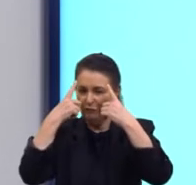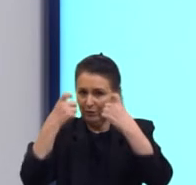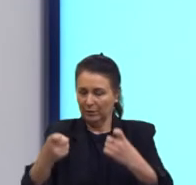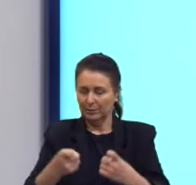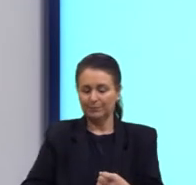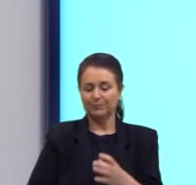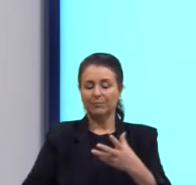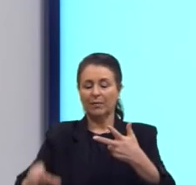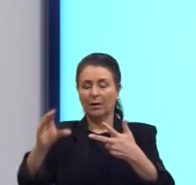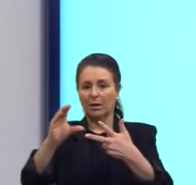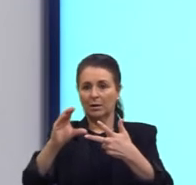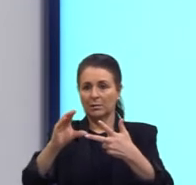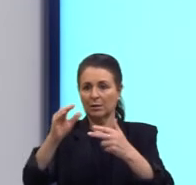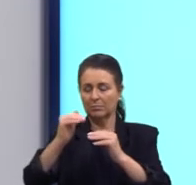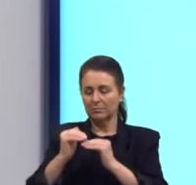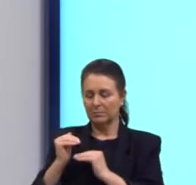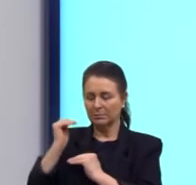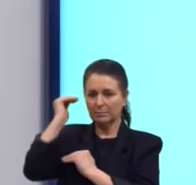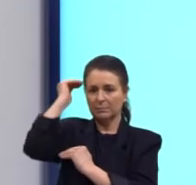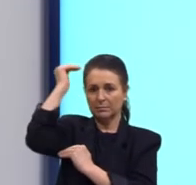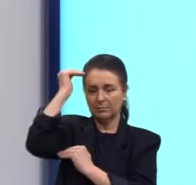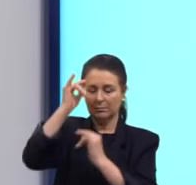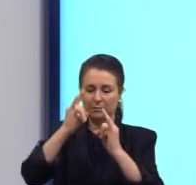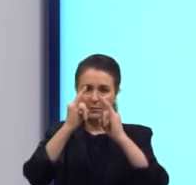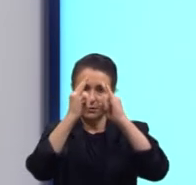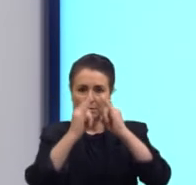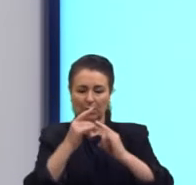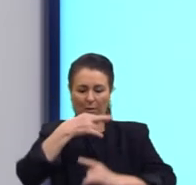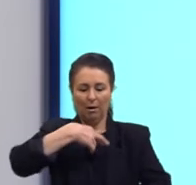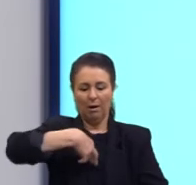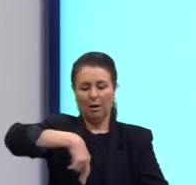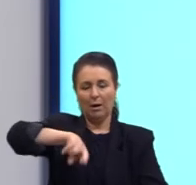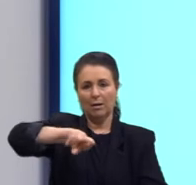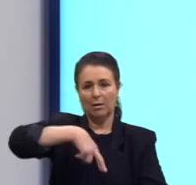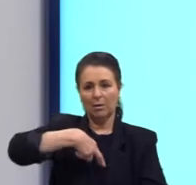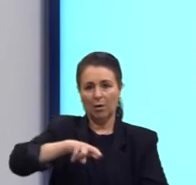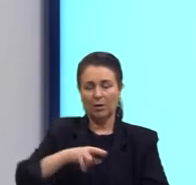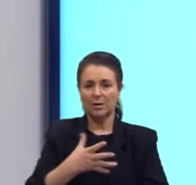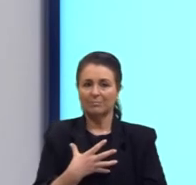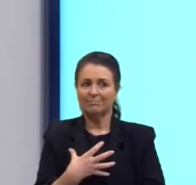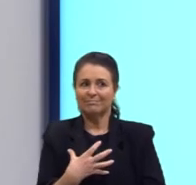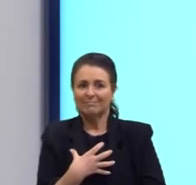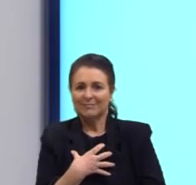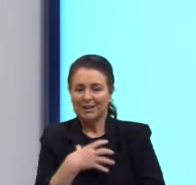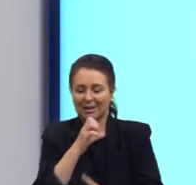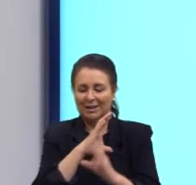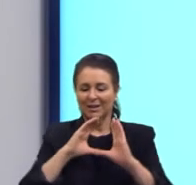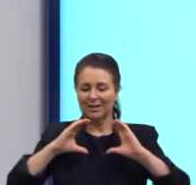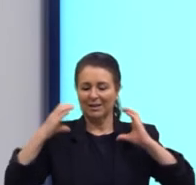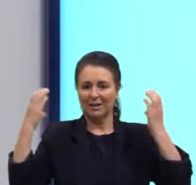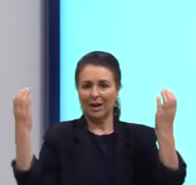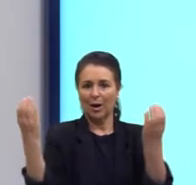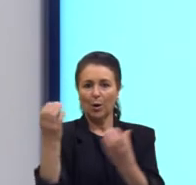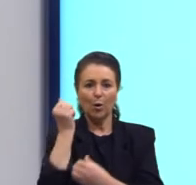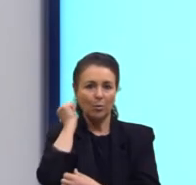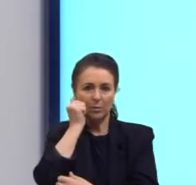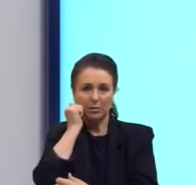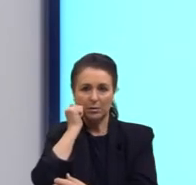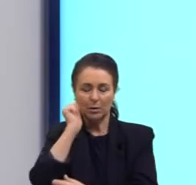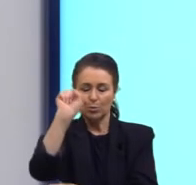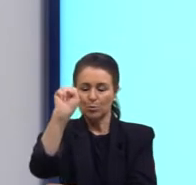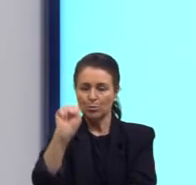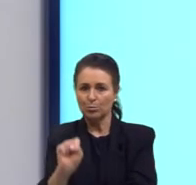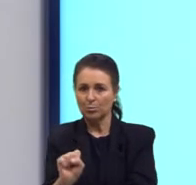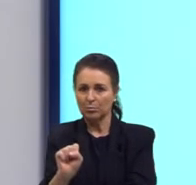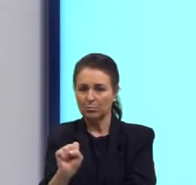C. A supremacia das instituições religiosas em meio à comunidade negra sulista.